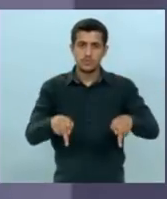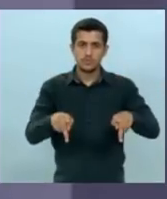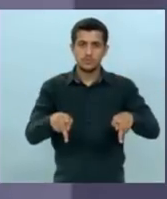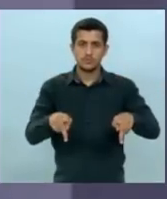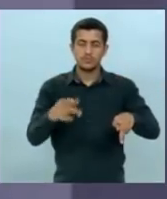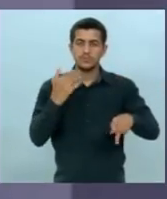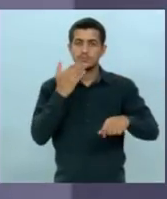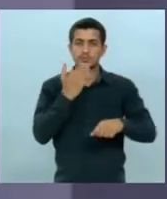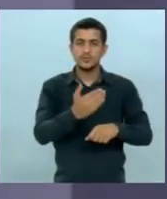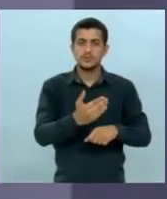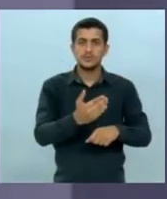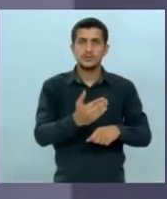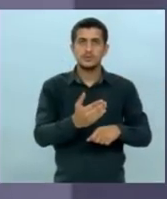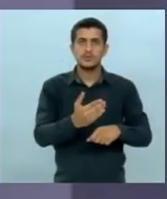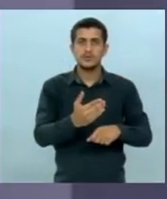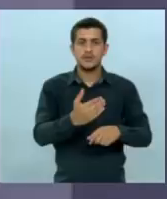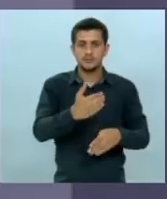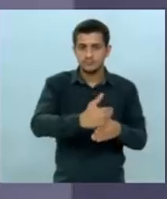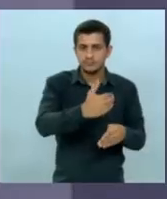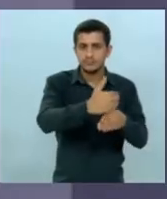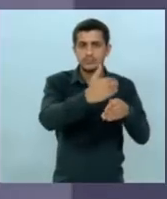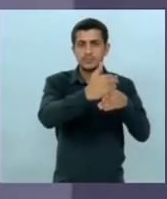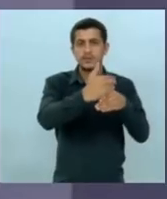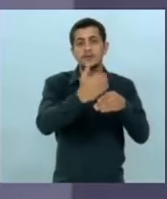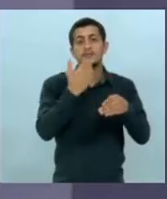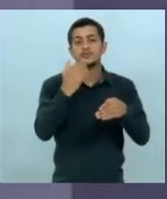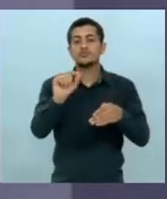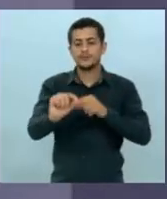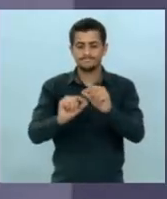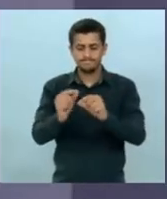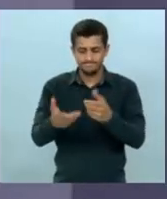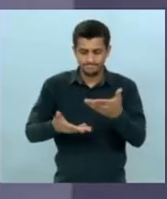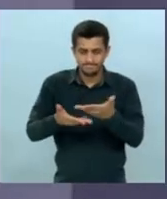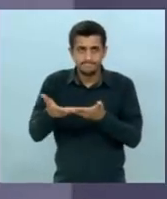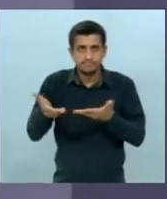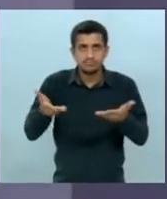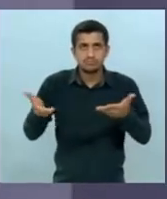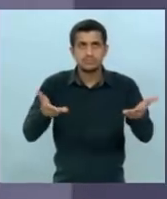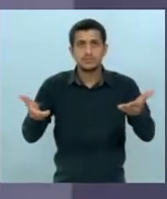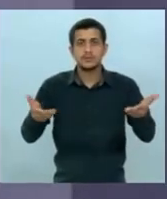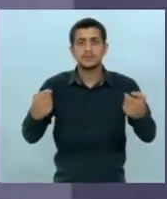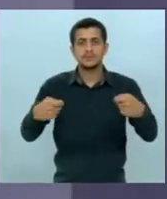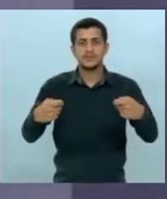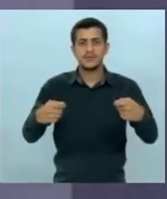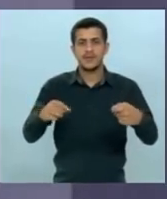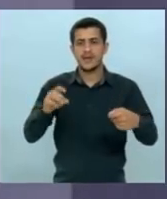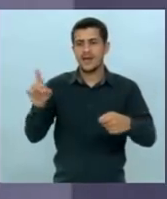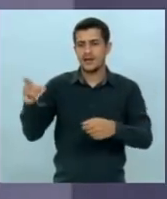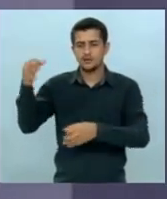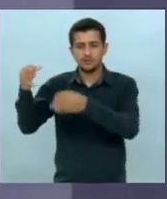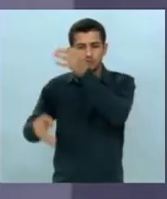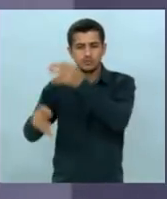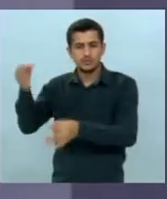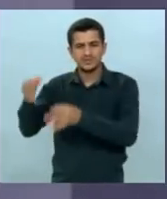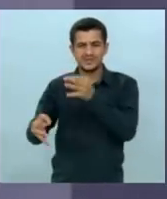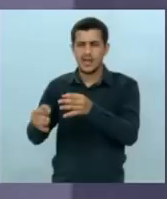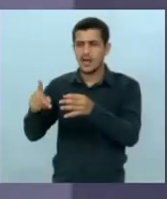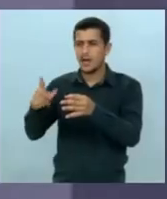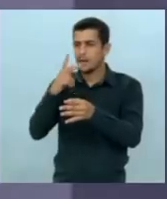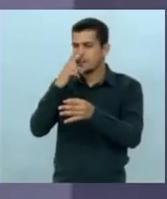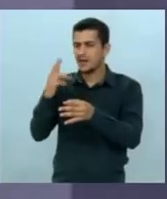aquisição ou realização de obra tem que se fazer através de licitação então esse negócio de ir para a justiça se é apenas uma